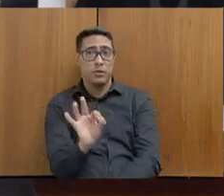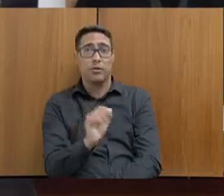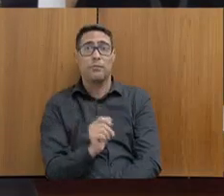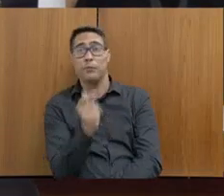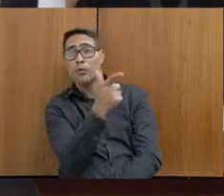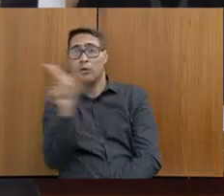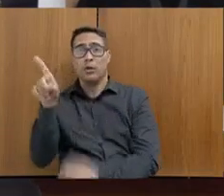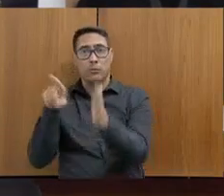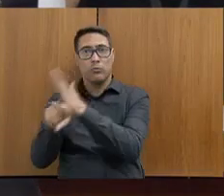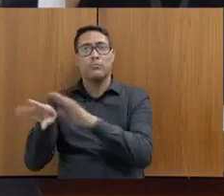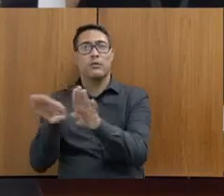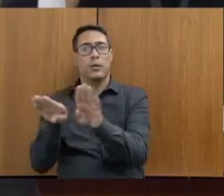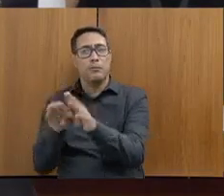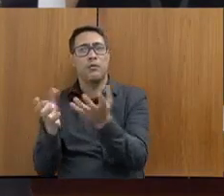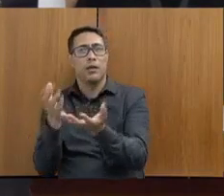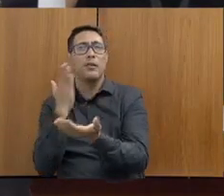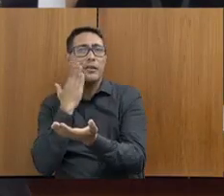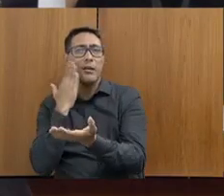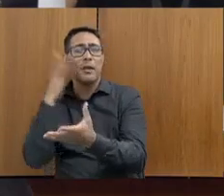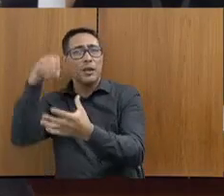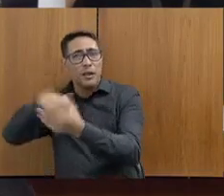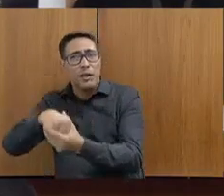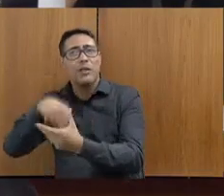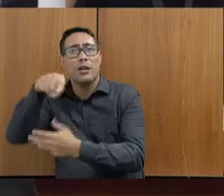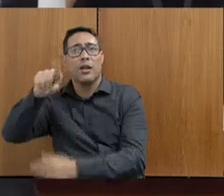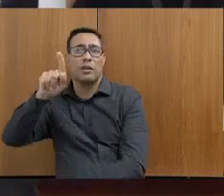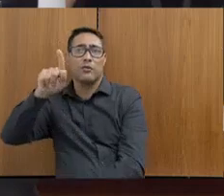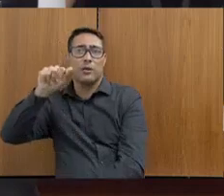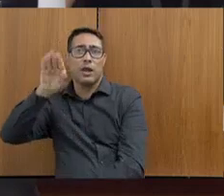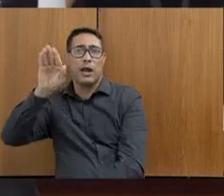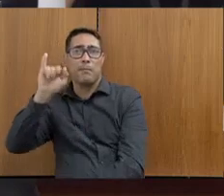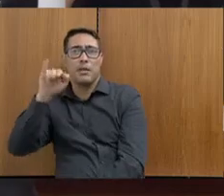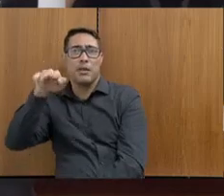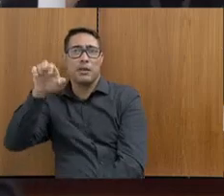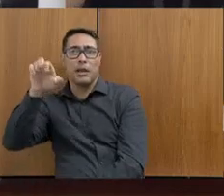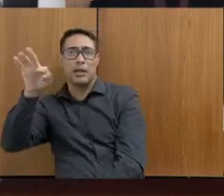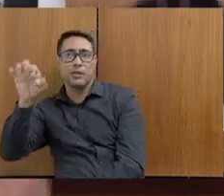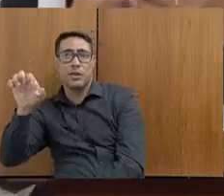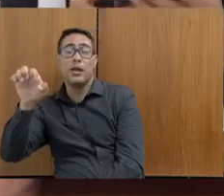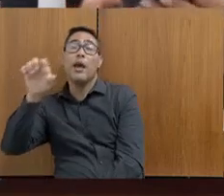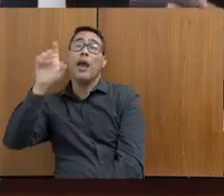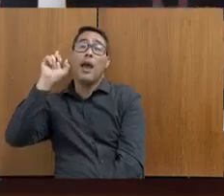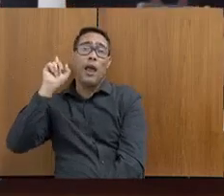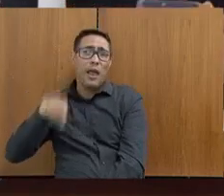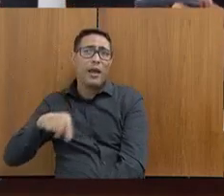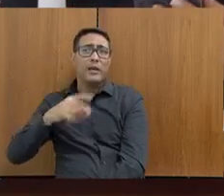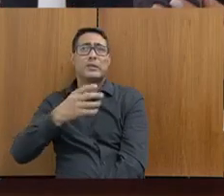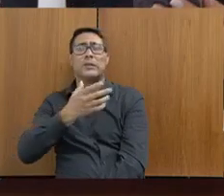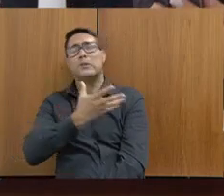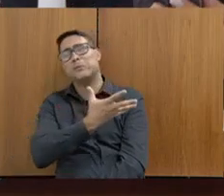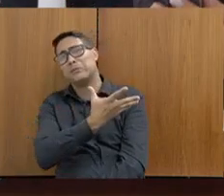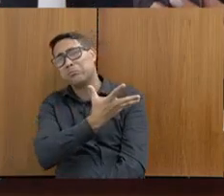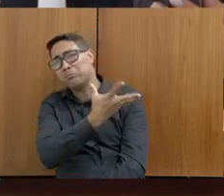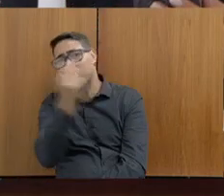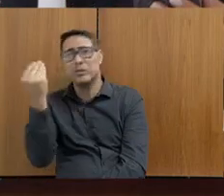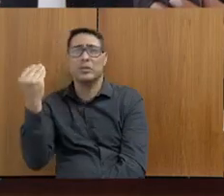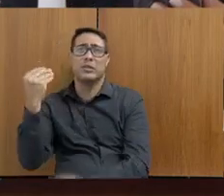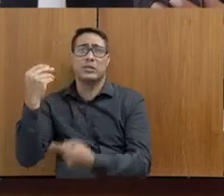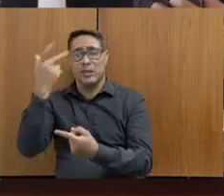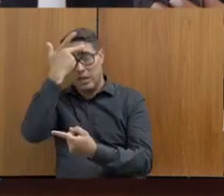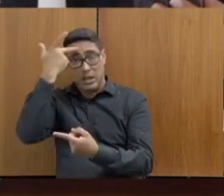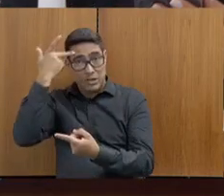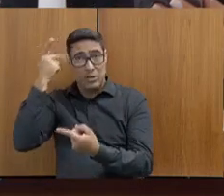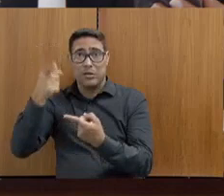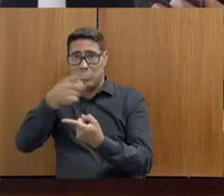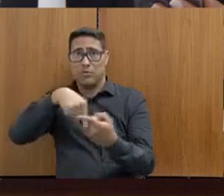sempre tem batido dentro do nosso gabinete, secretário, eu queria que o senhor pudesse trazer aqui, é uma demanda muito grande dos policiais penais no quesito da alimentação.